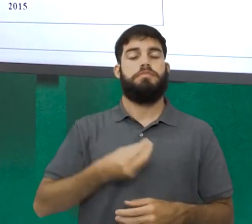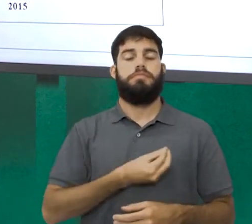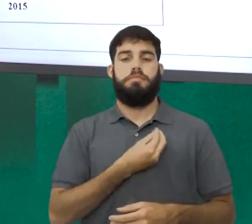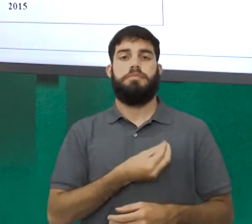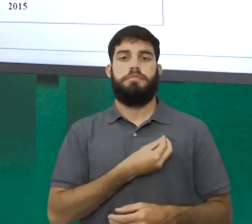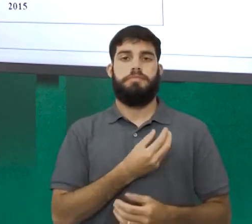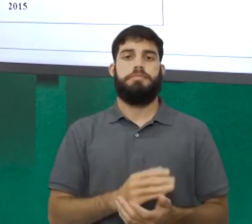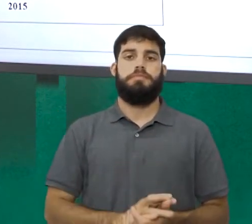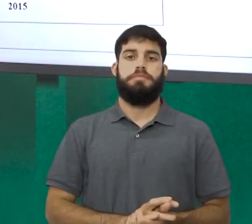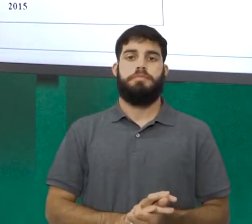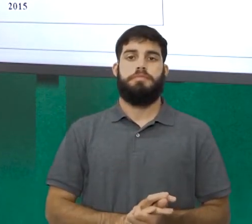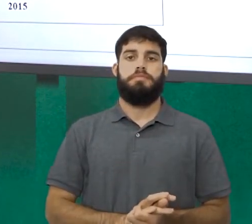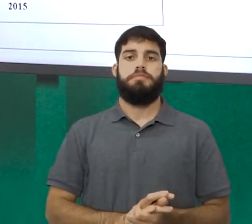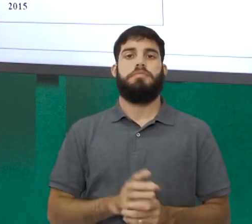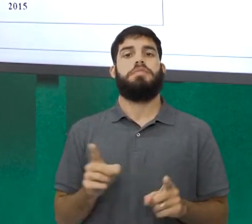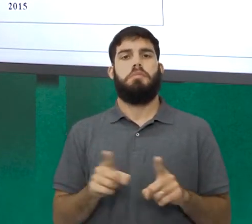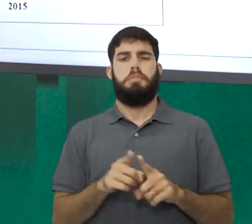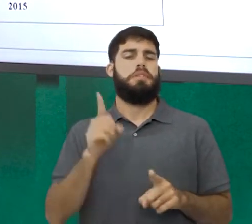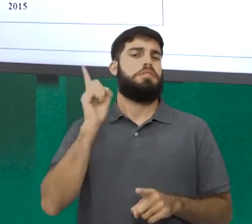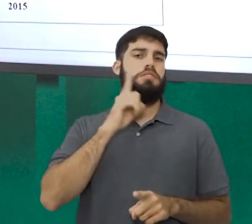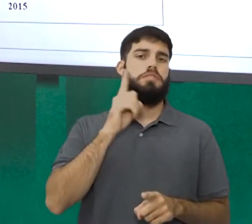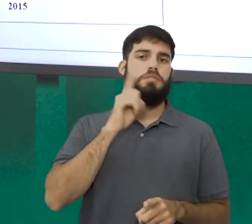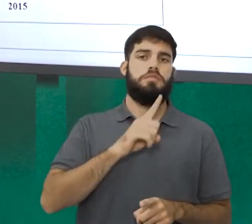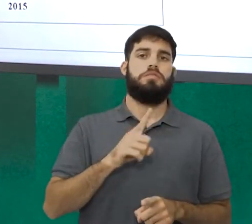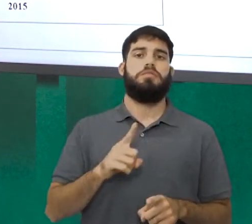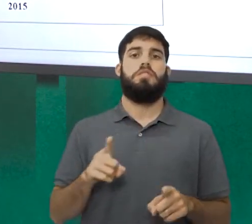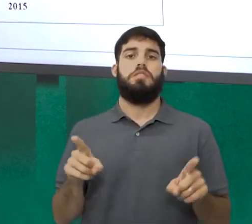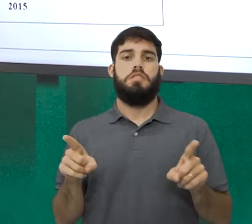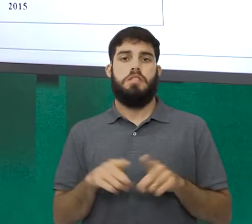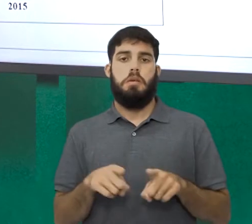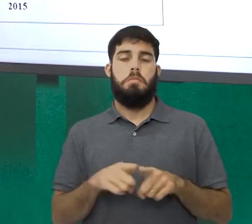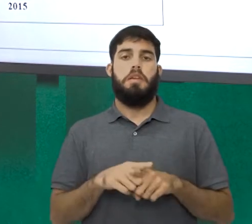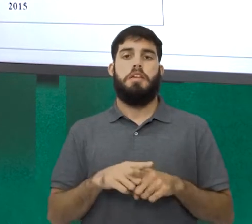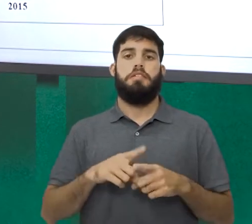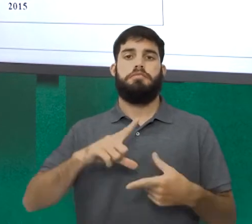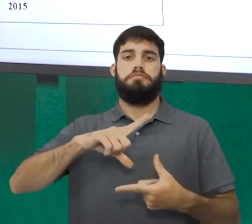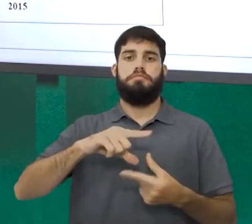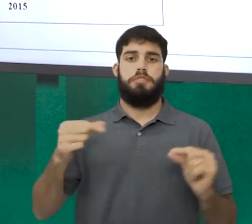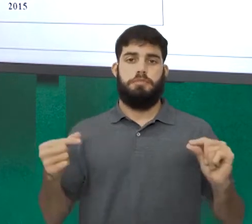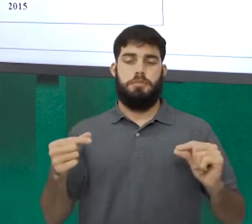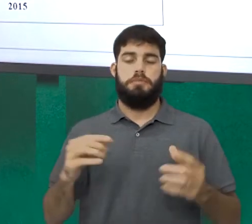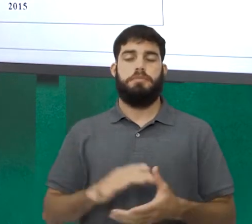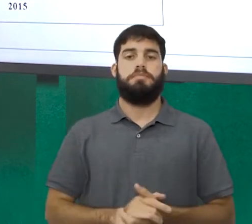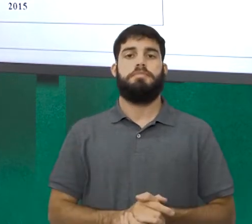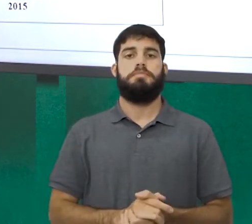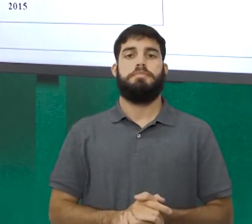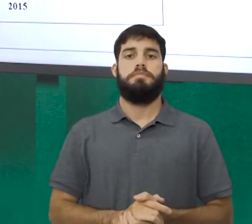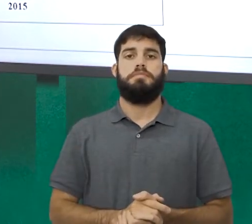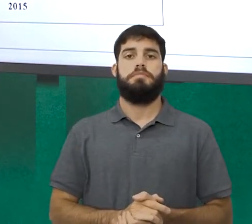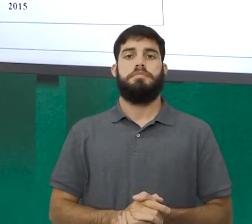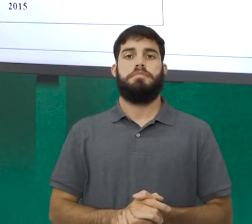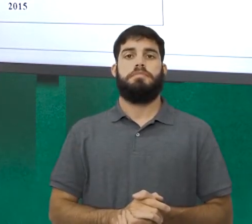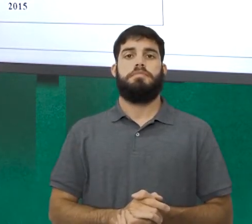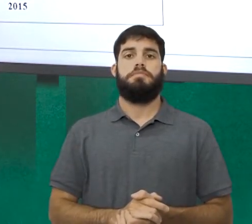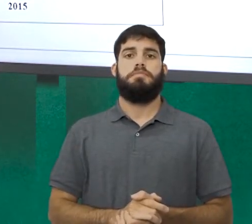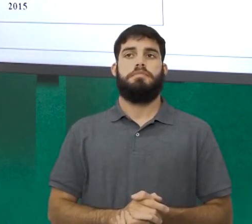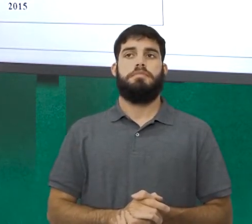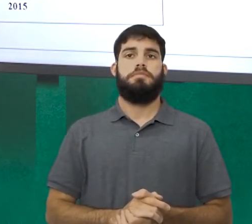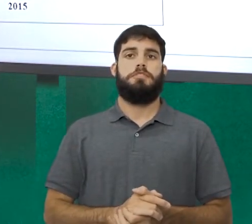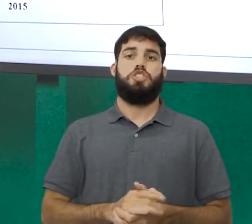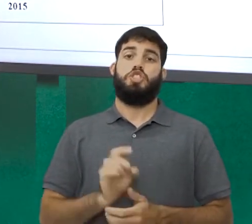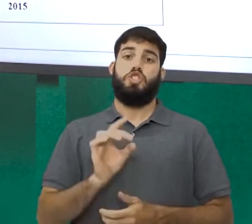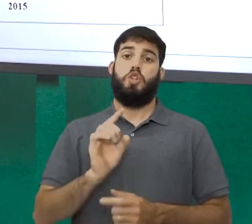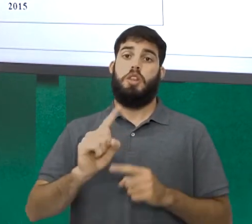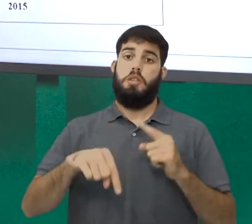Isso vai valer também para os Estados Unidos e até para o Japão. Para a maioria dos outros países, só pós